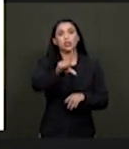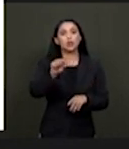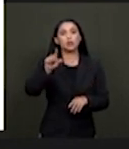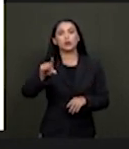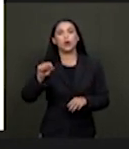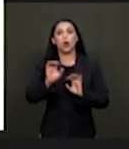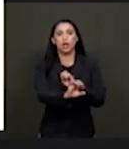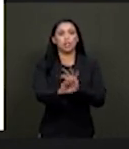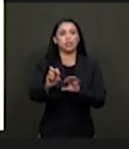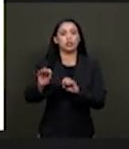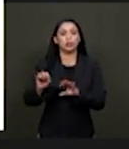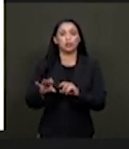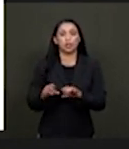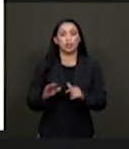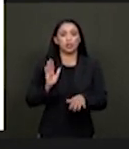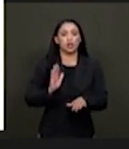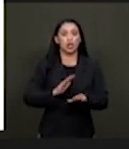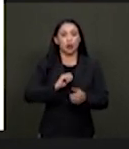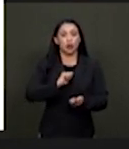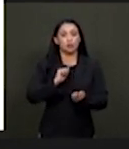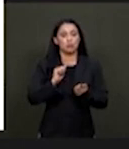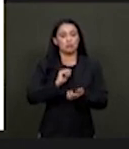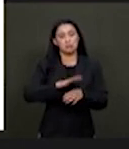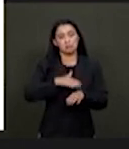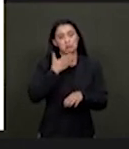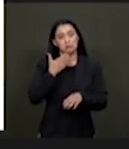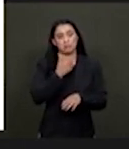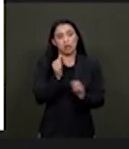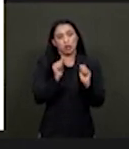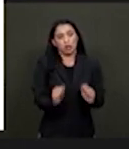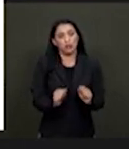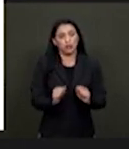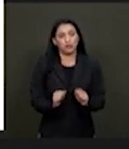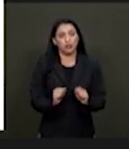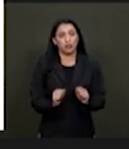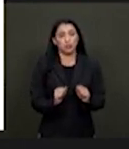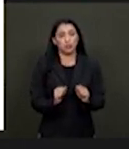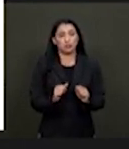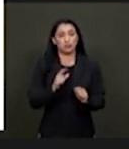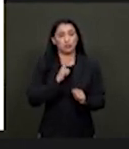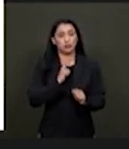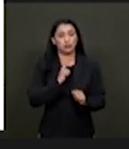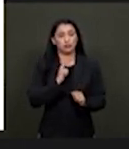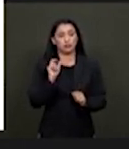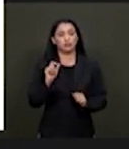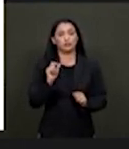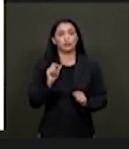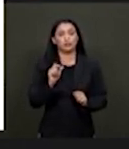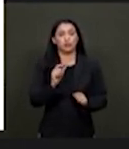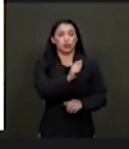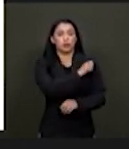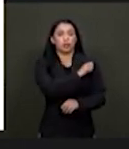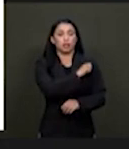educacional mais adequada, artigo 3º, e abrir a possibilidade de legitimar o encaminhamento desses alunos para